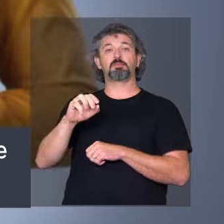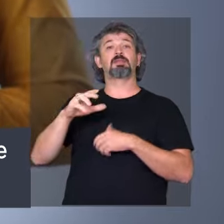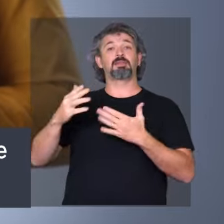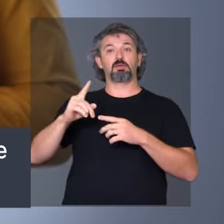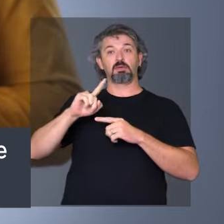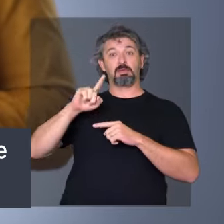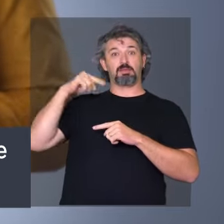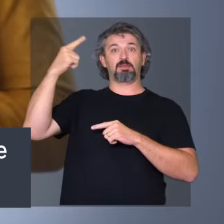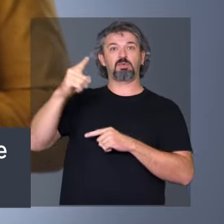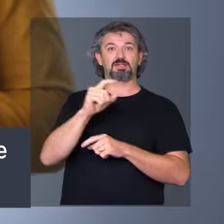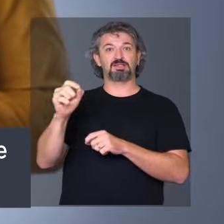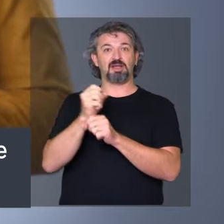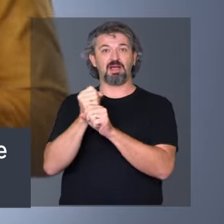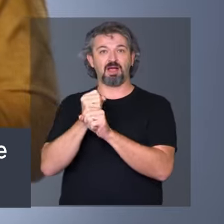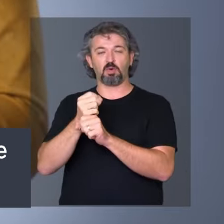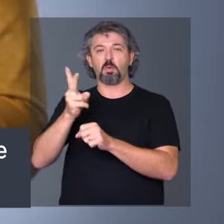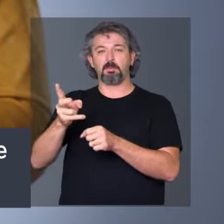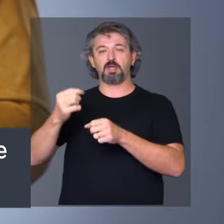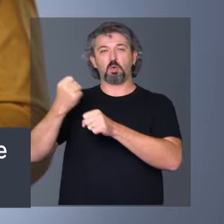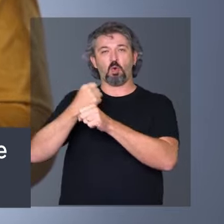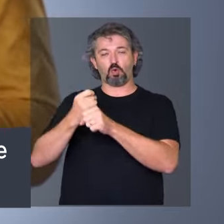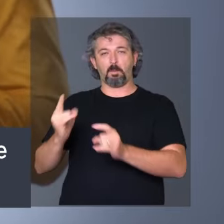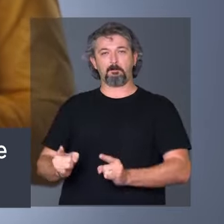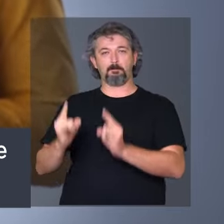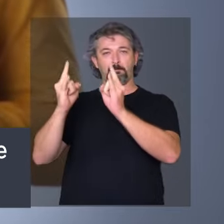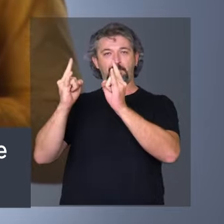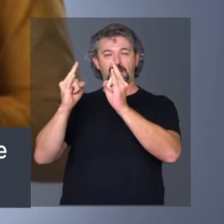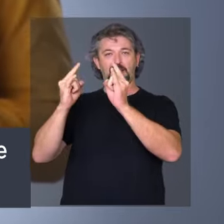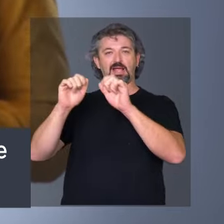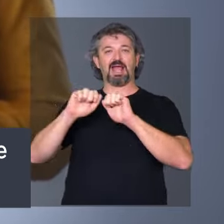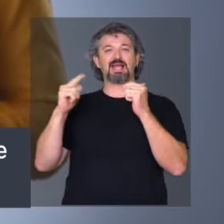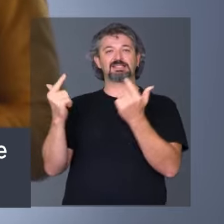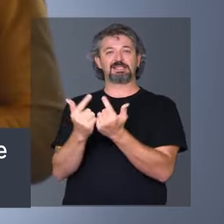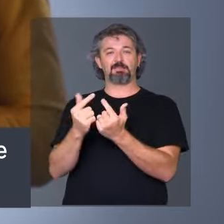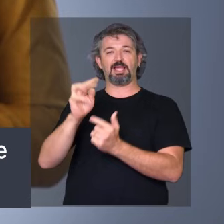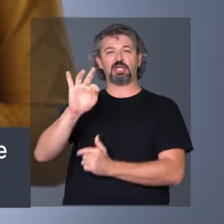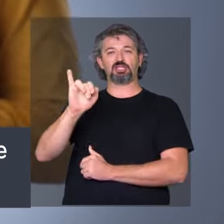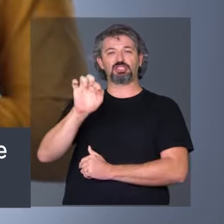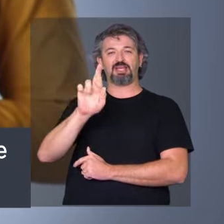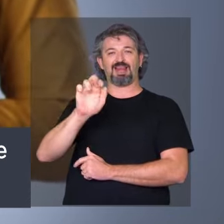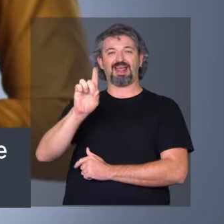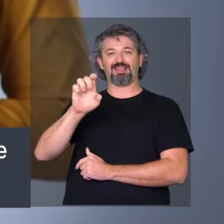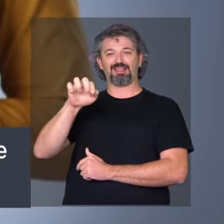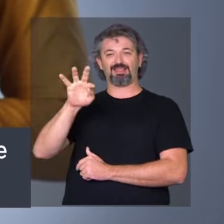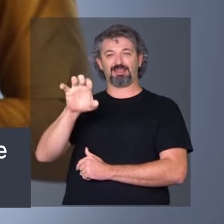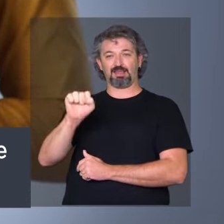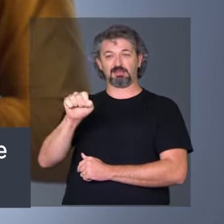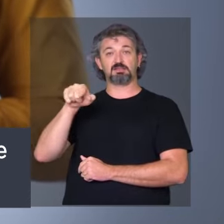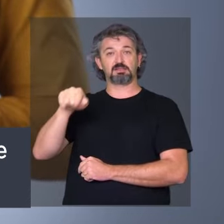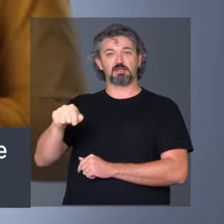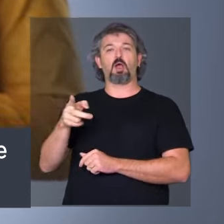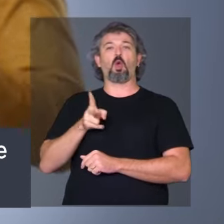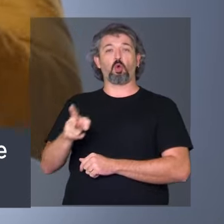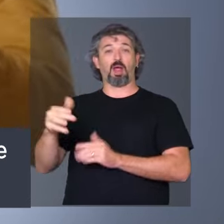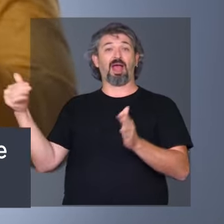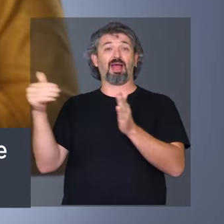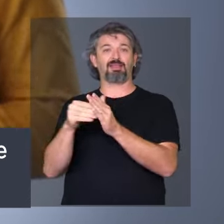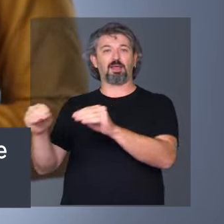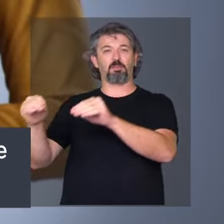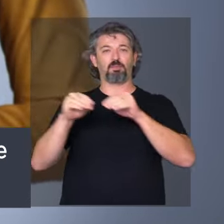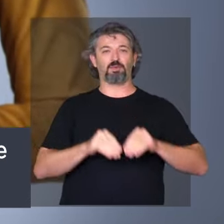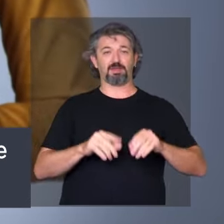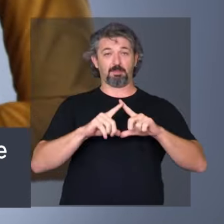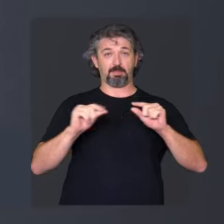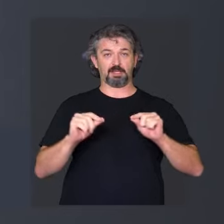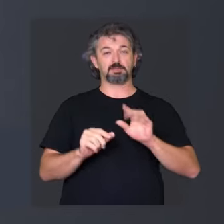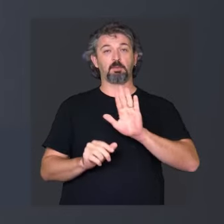Pouco mais de 100 anos depois, foi erguido no mesmo local o Palácio Tiradentes, onde a Câmara dos Deputados funcionou até vir